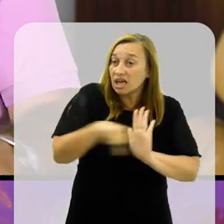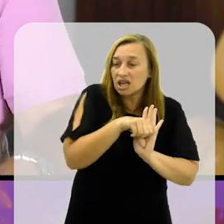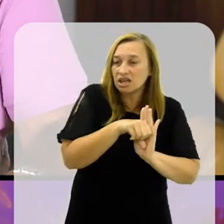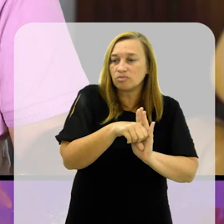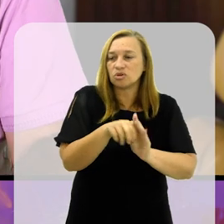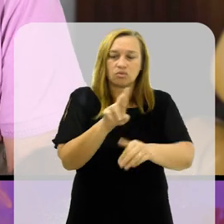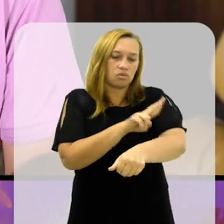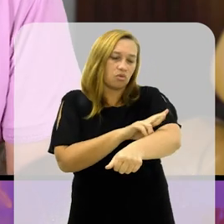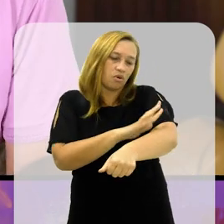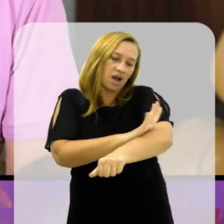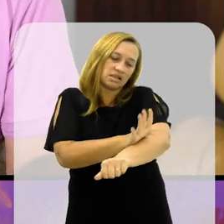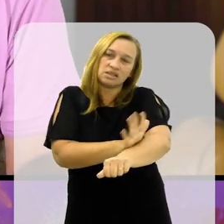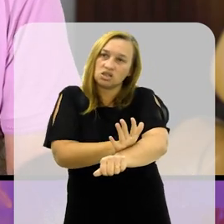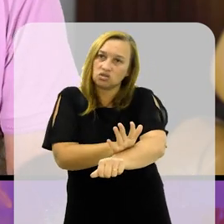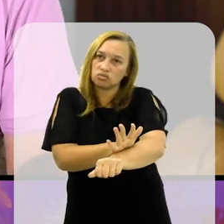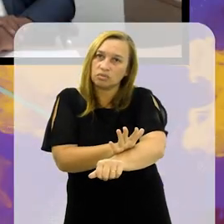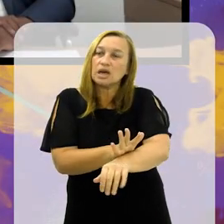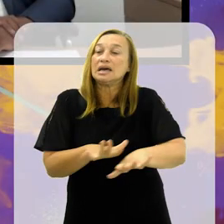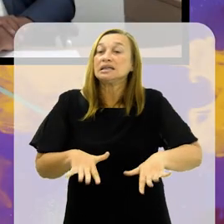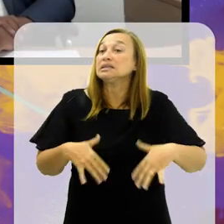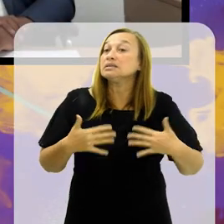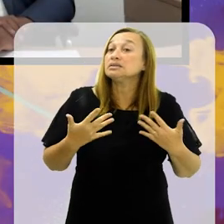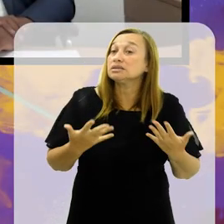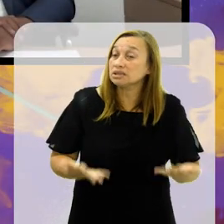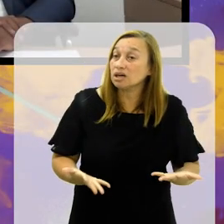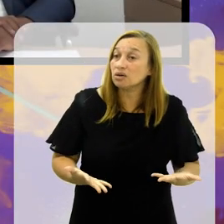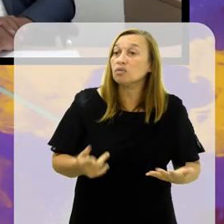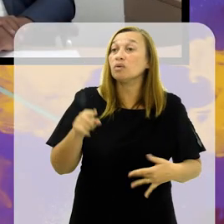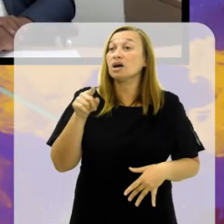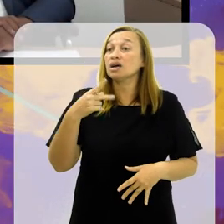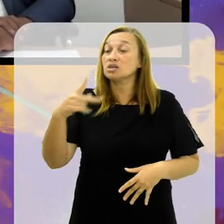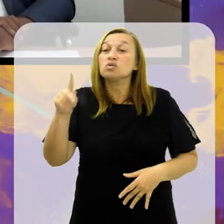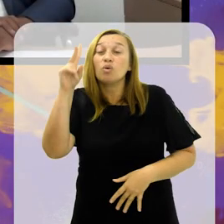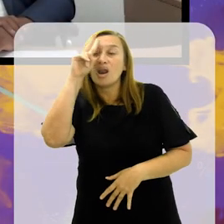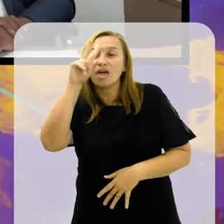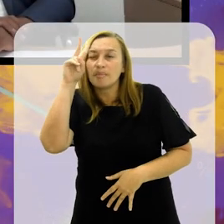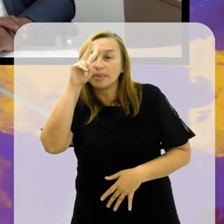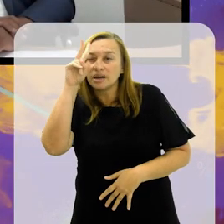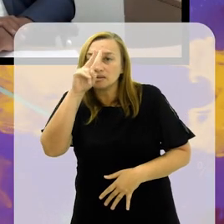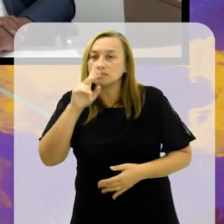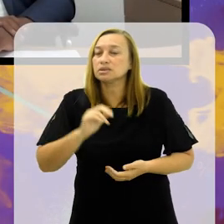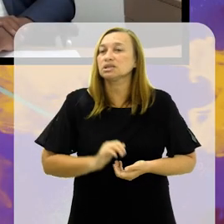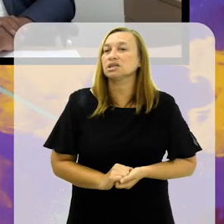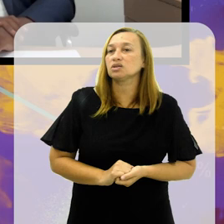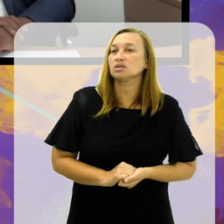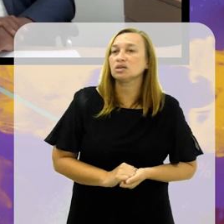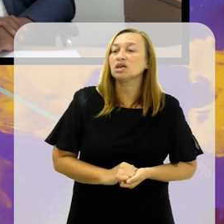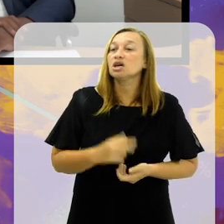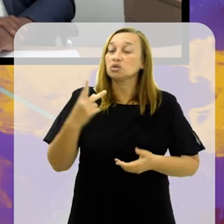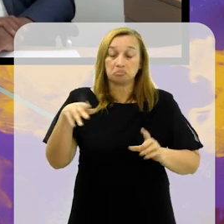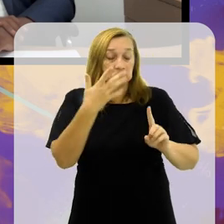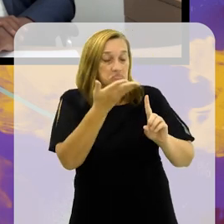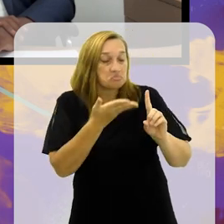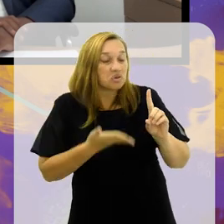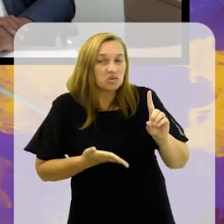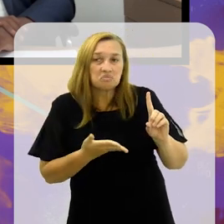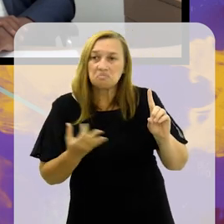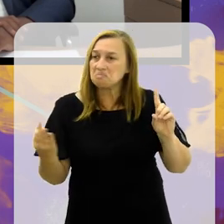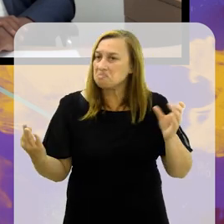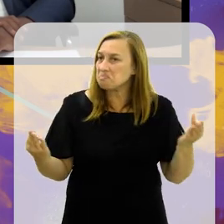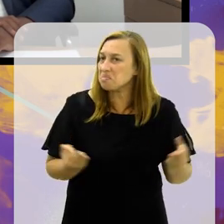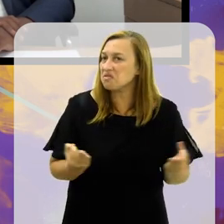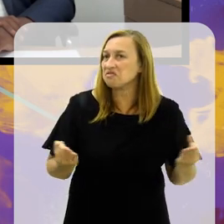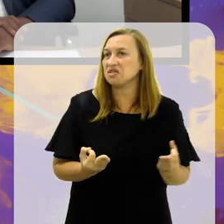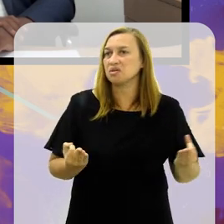criminaliza o racismo. Verdade. Então, essa tua lembrança, essa tua